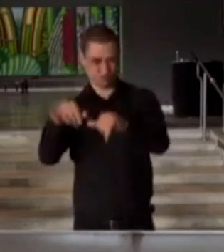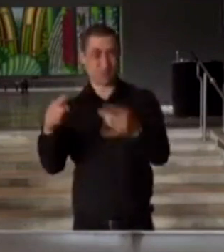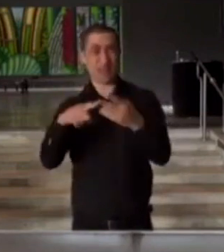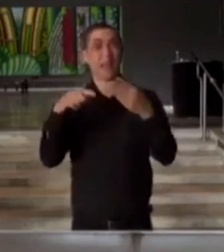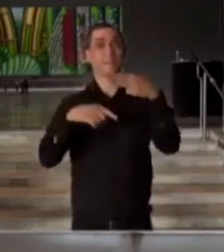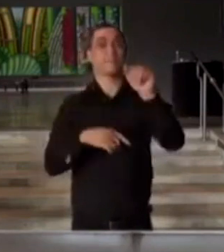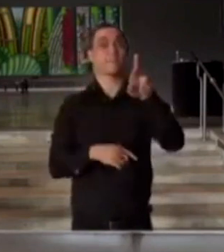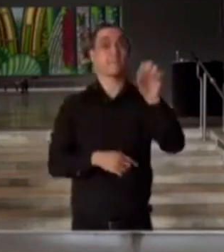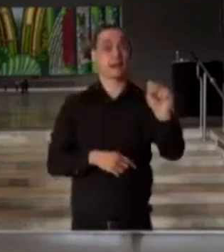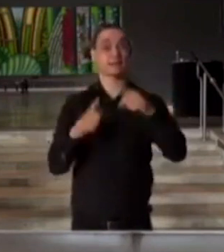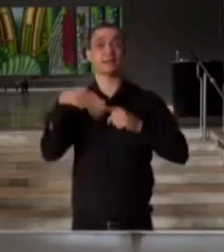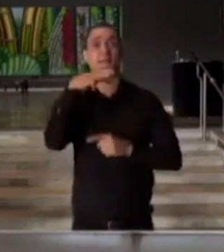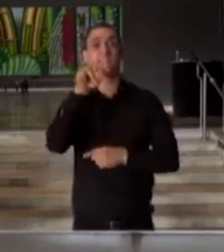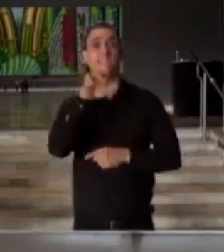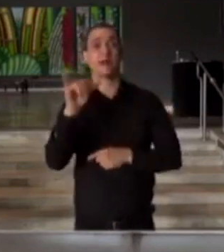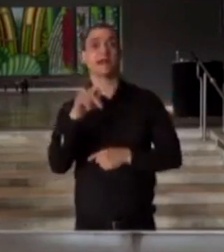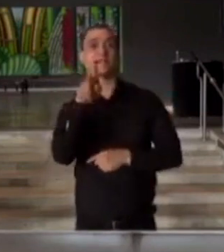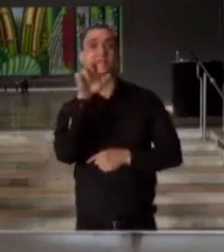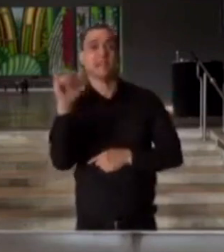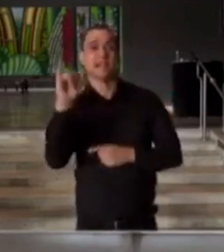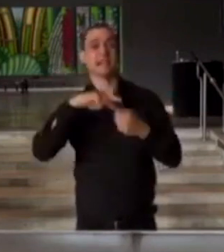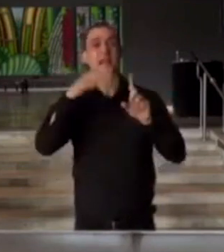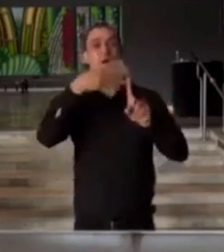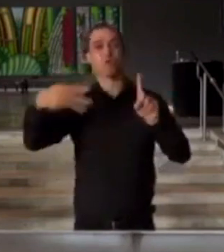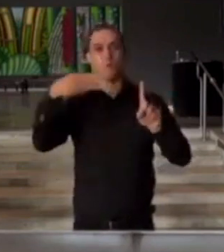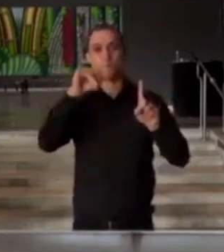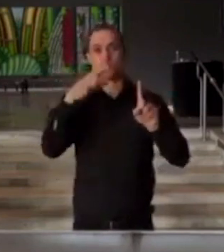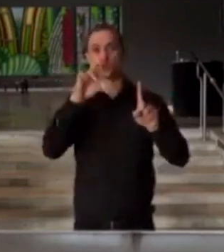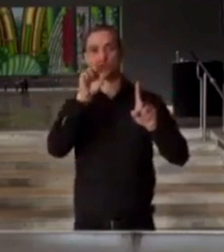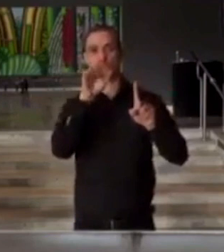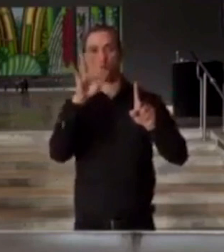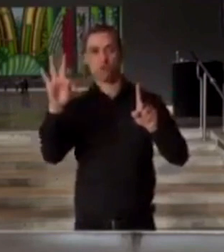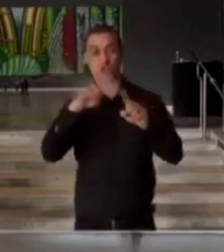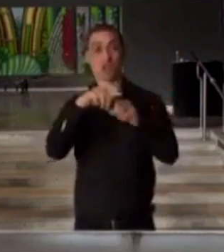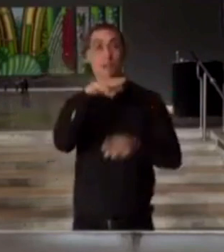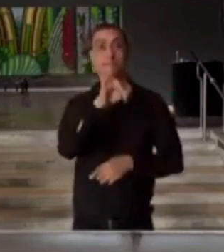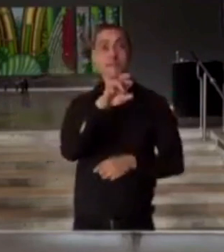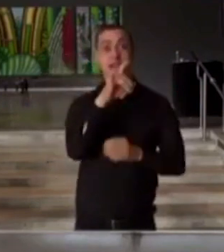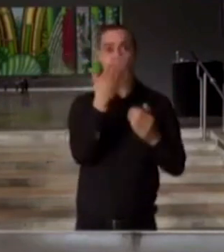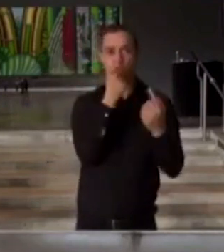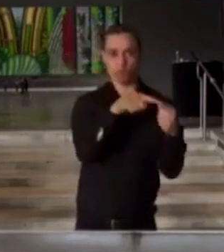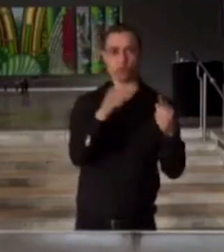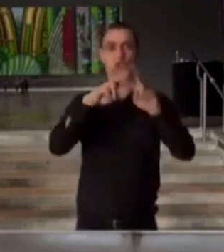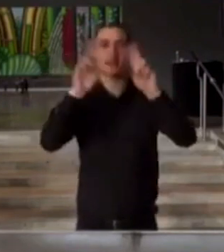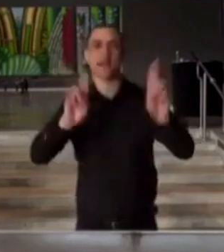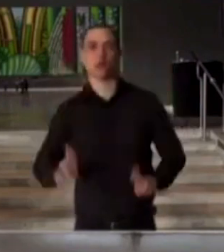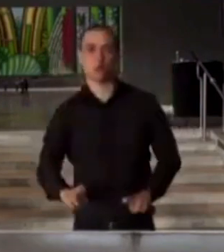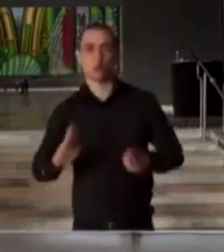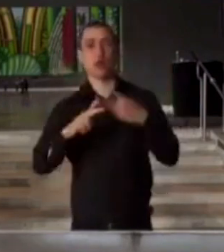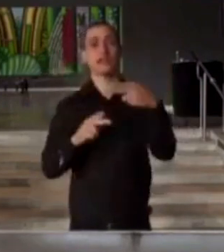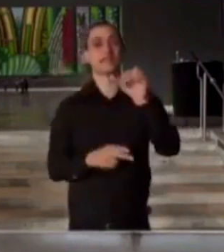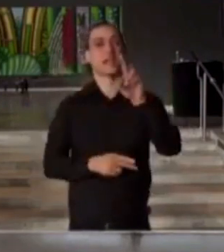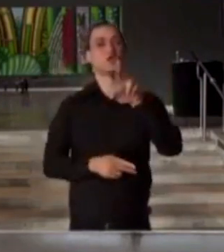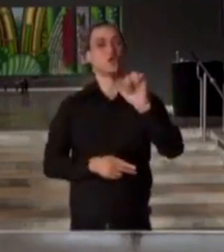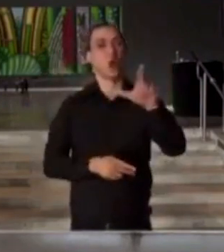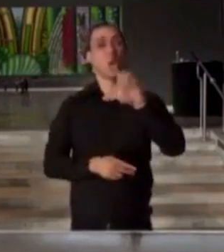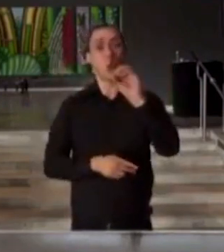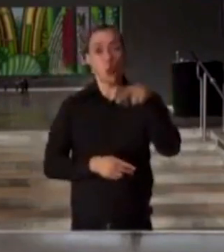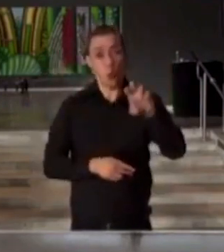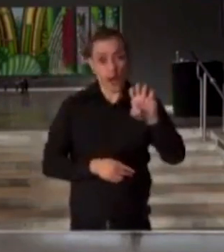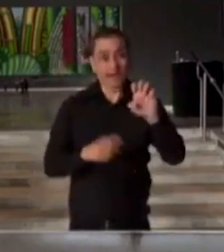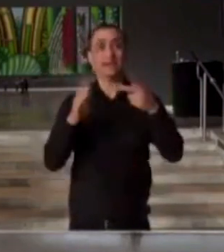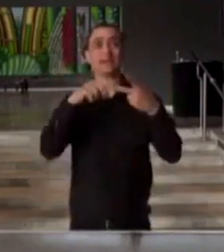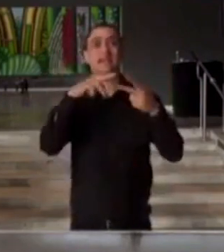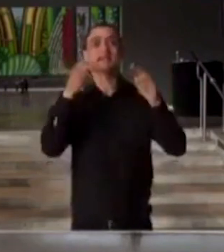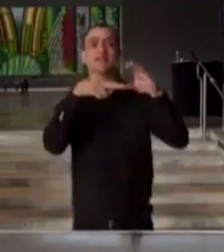Mars, a Mary Kay, a Microsoft, a Minerva Foods, a Natura, a Natural One, a Nestlé,